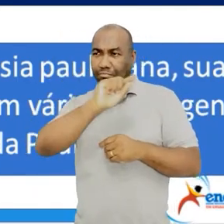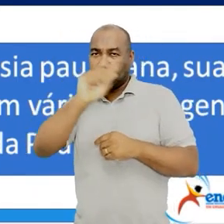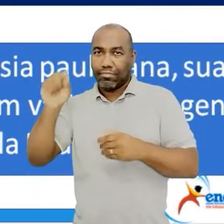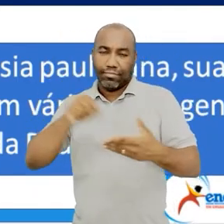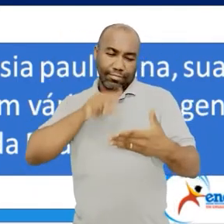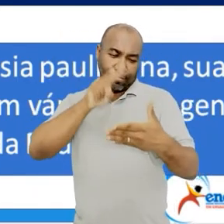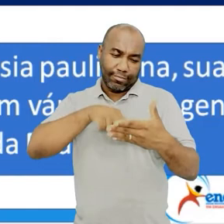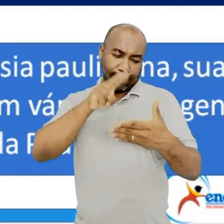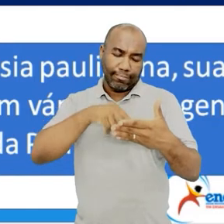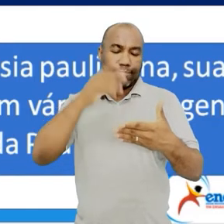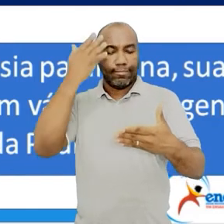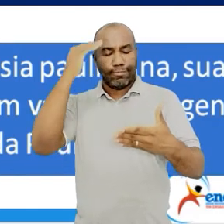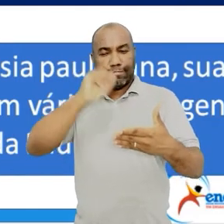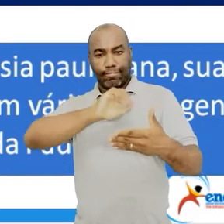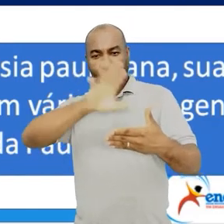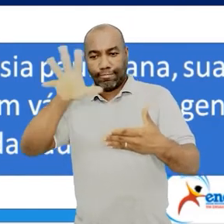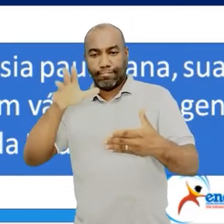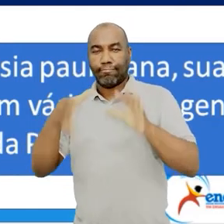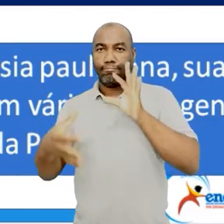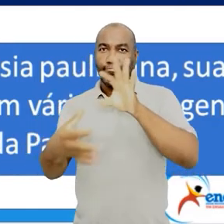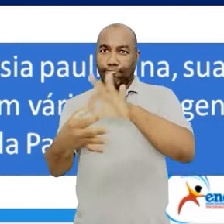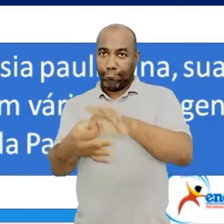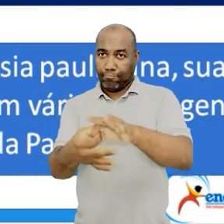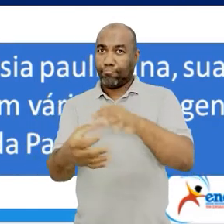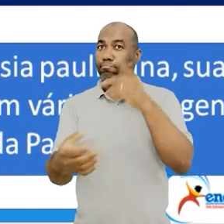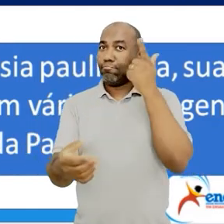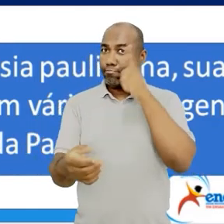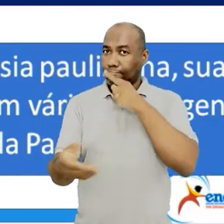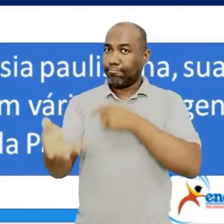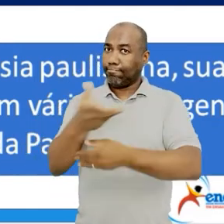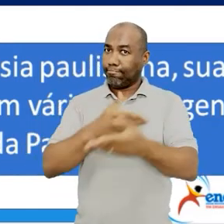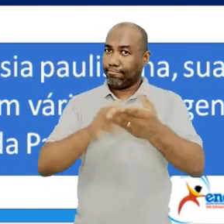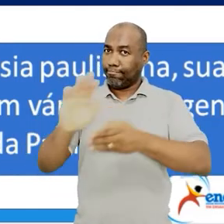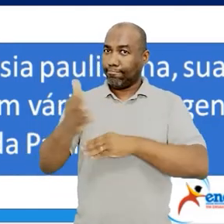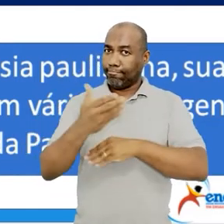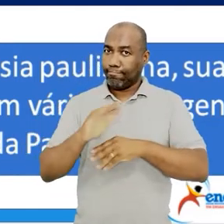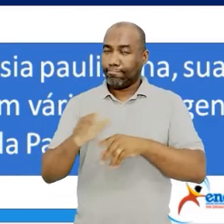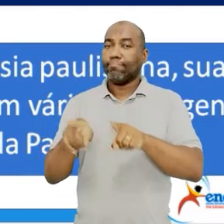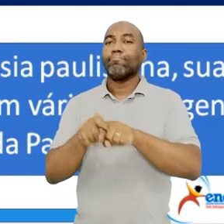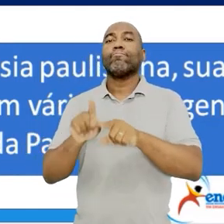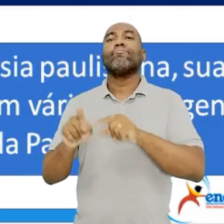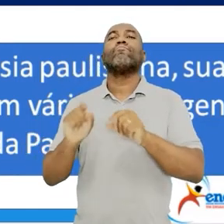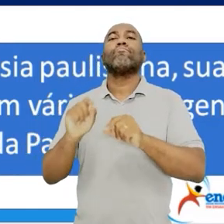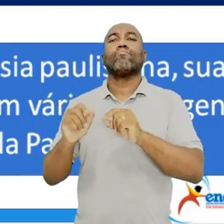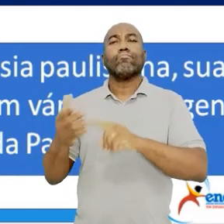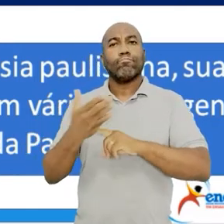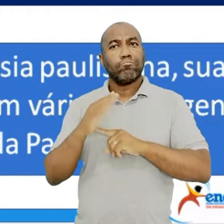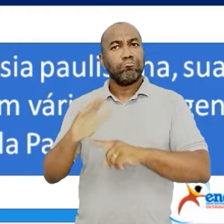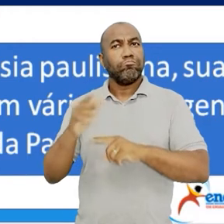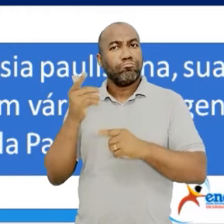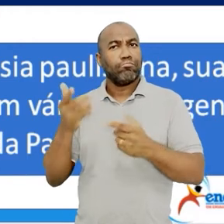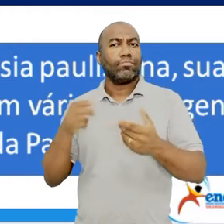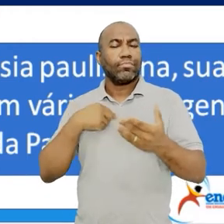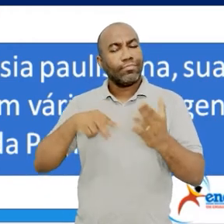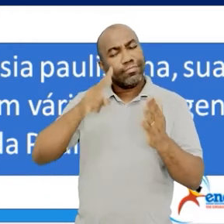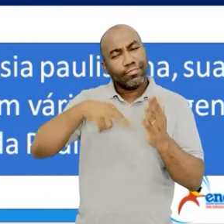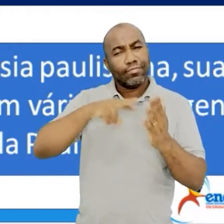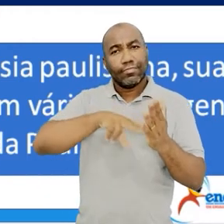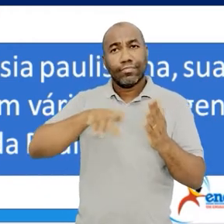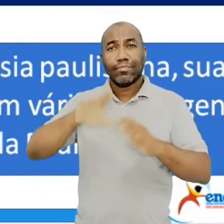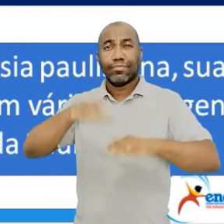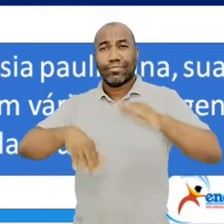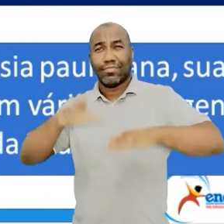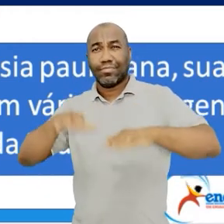escrever algumas linguagens bem, com o uso de linguagens bem populares, bem simples e cometendo, inclusive, alguns